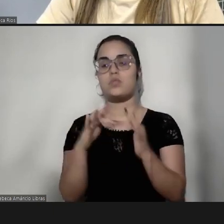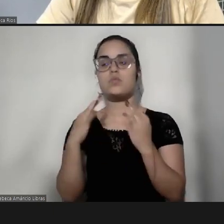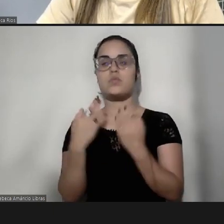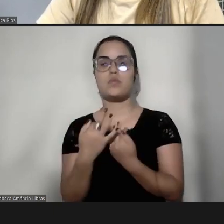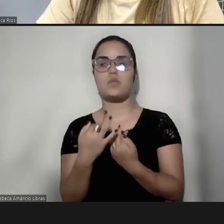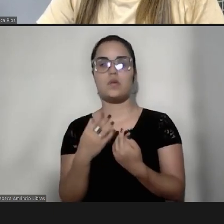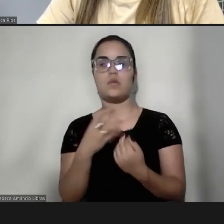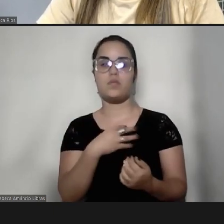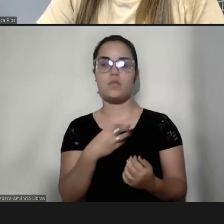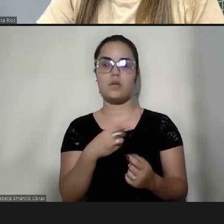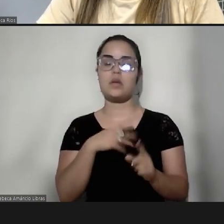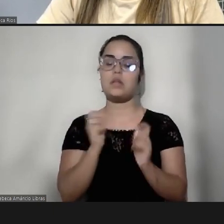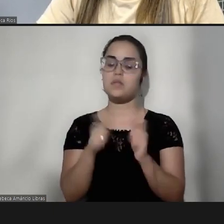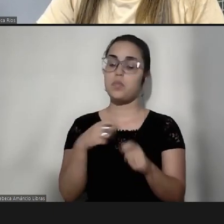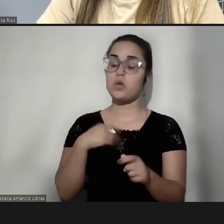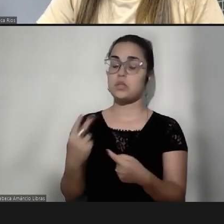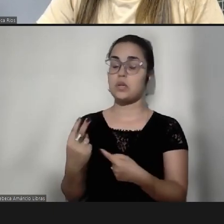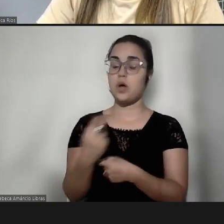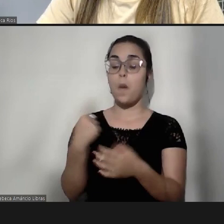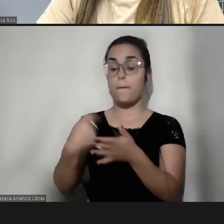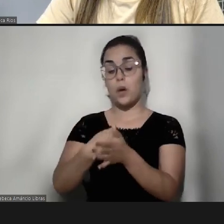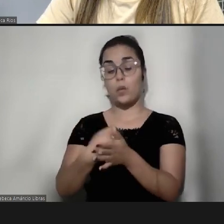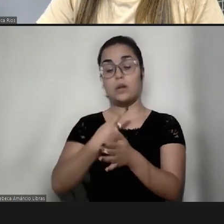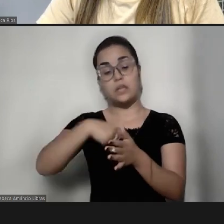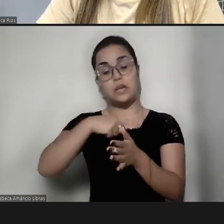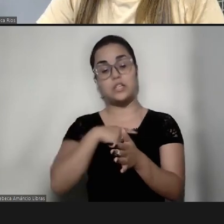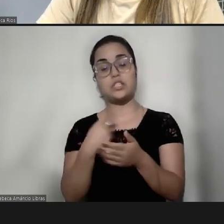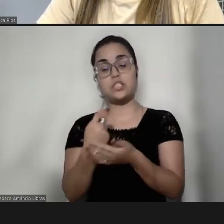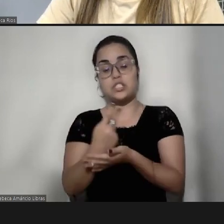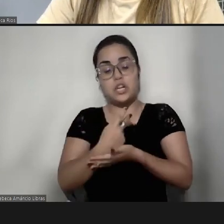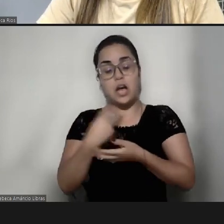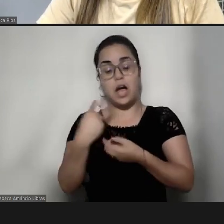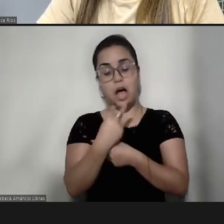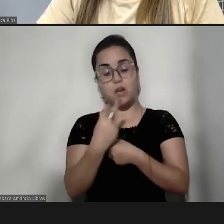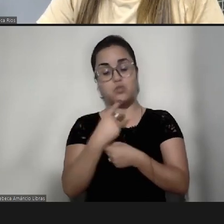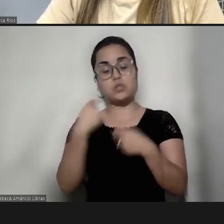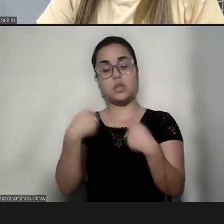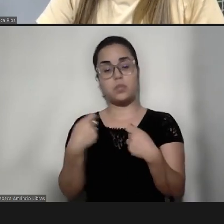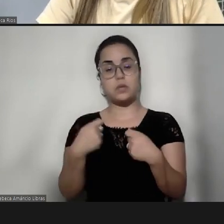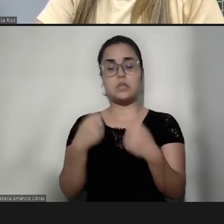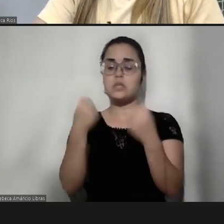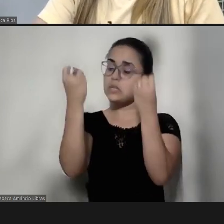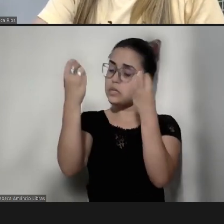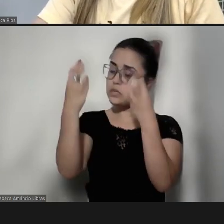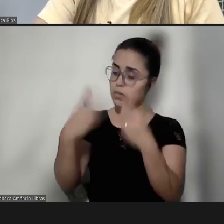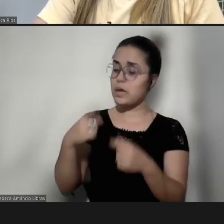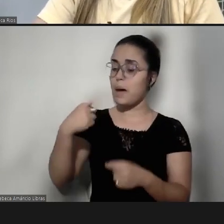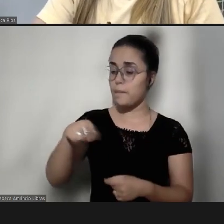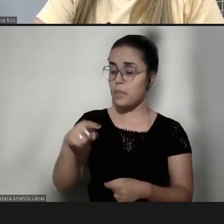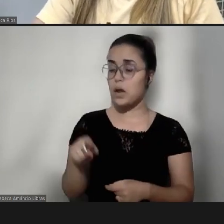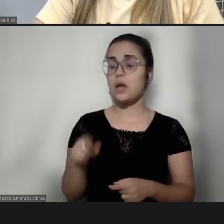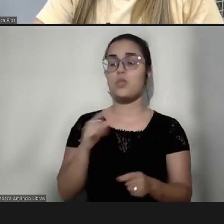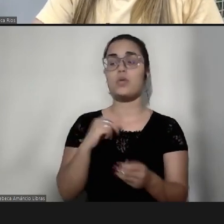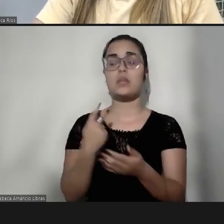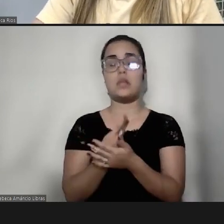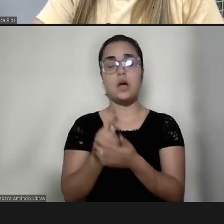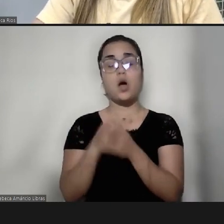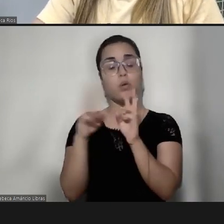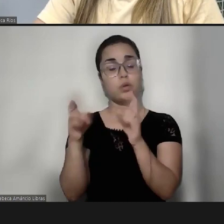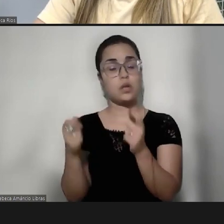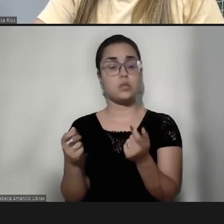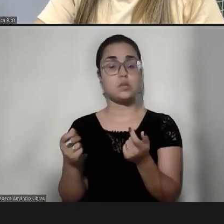eles possam contar com a gente, filho, né, explicar esse contexto, para eles, esse contexto que você explicou,